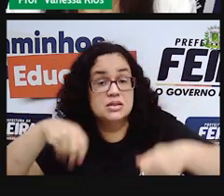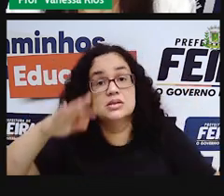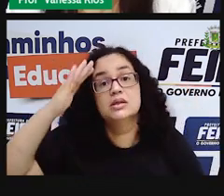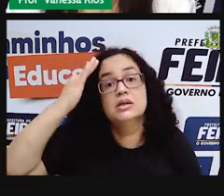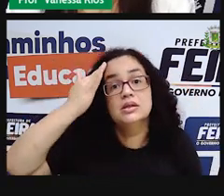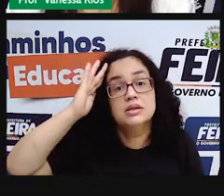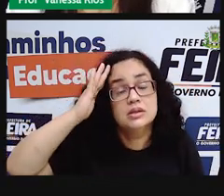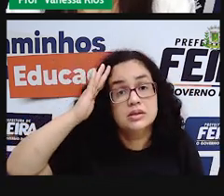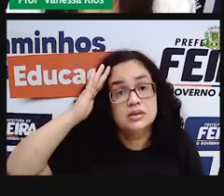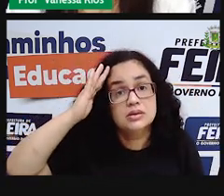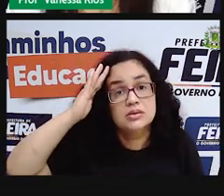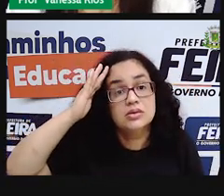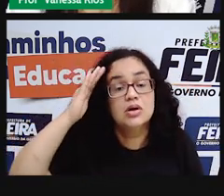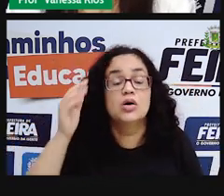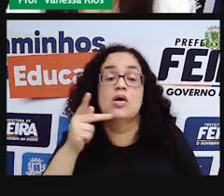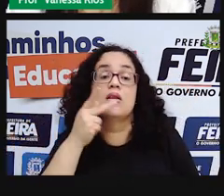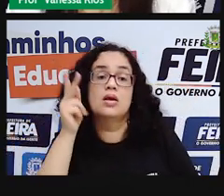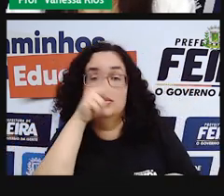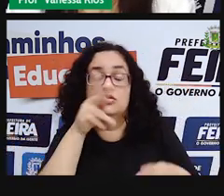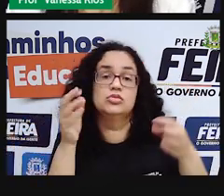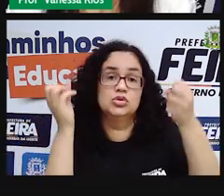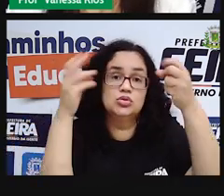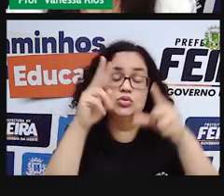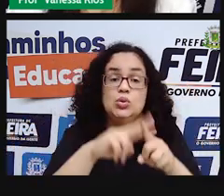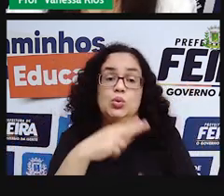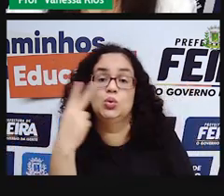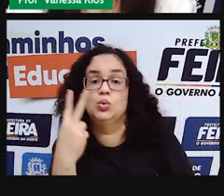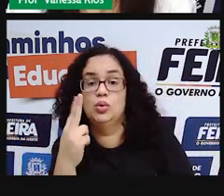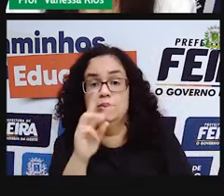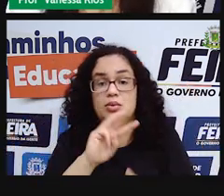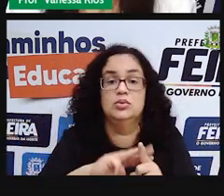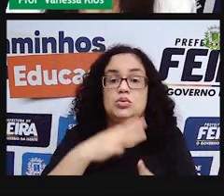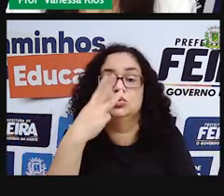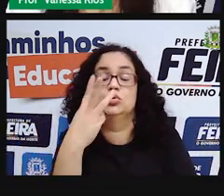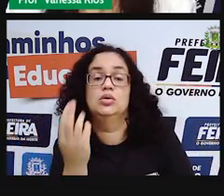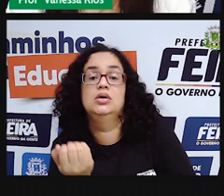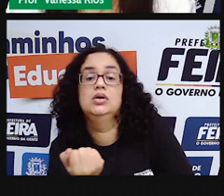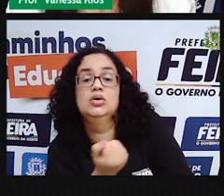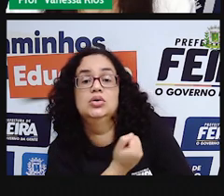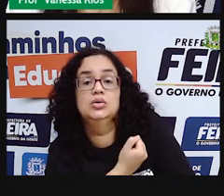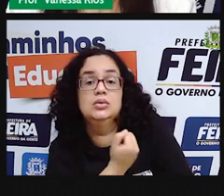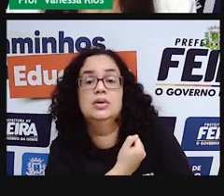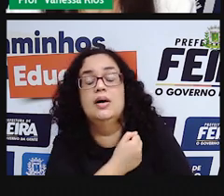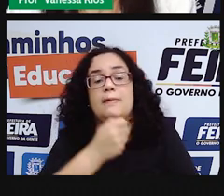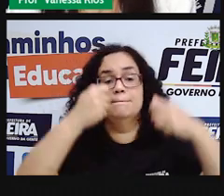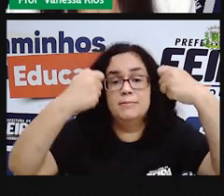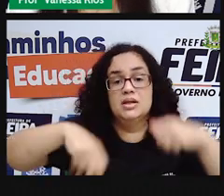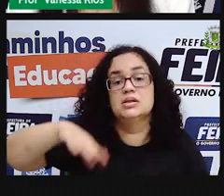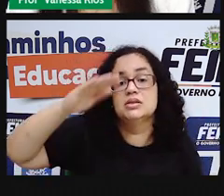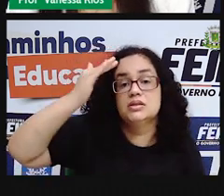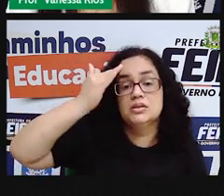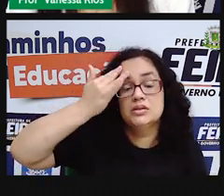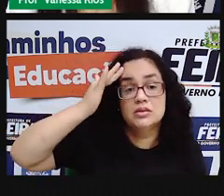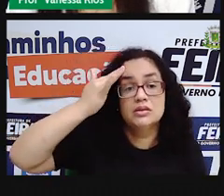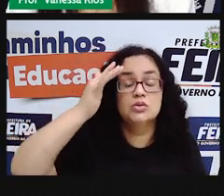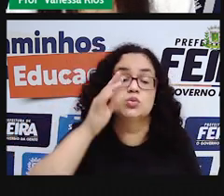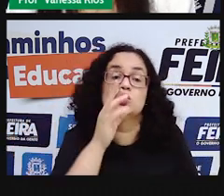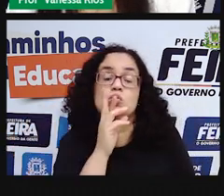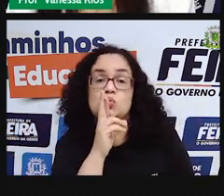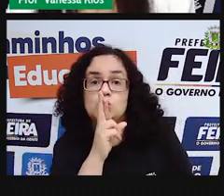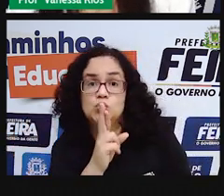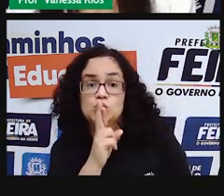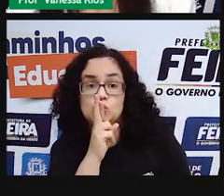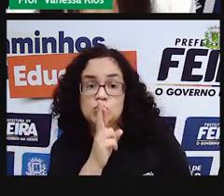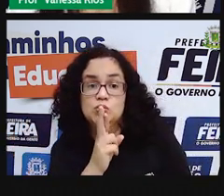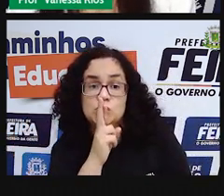proporções. E quando eu falo em dobro, em triplo, né, de um número, eu preciso entender que os resultados dados